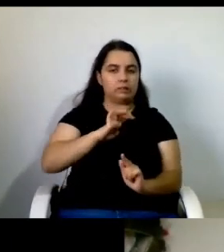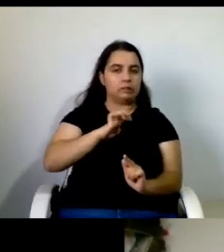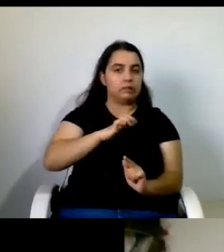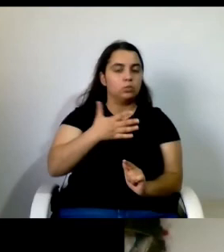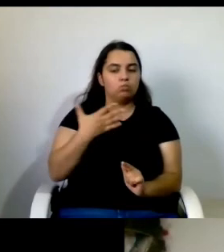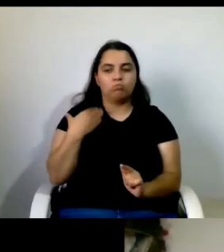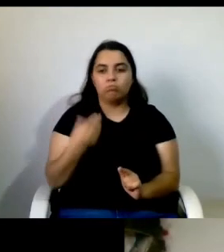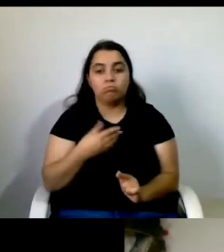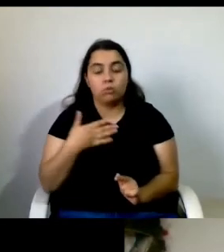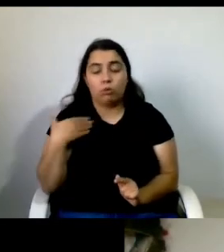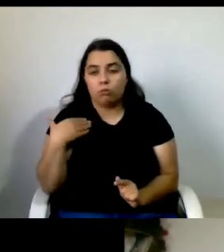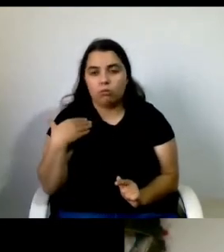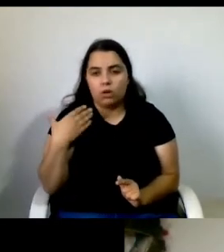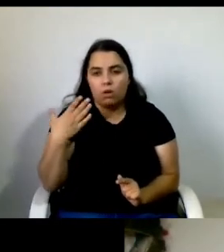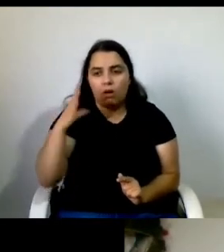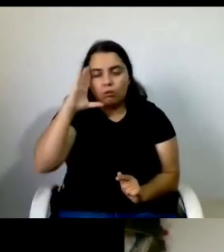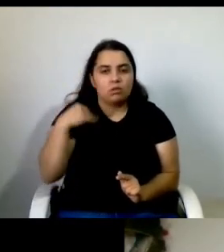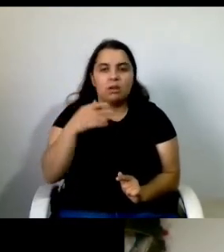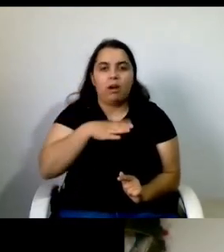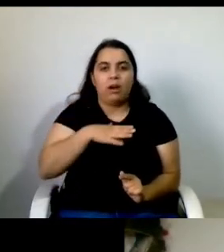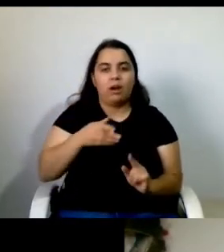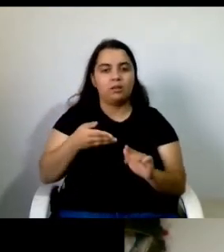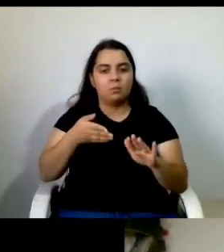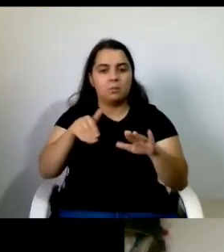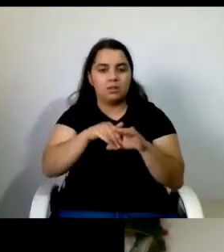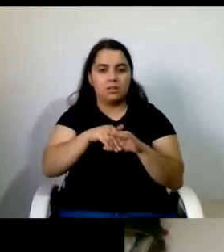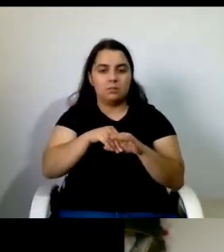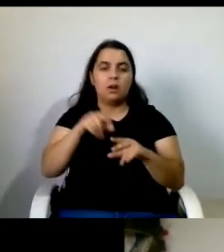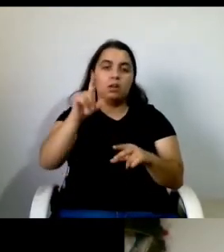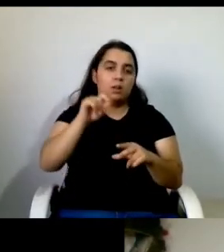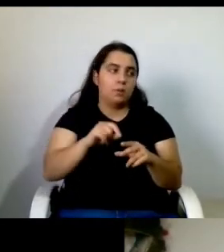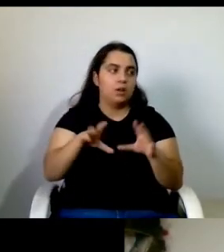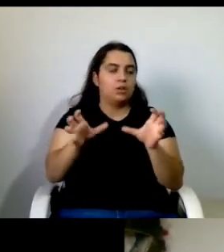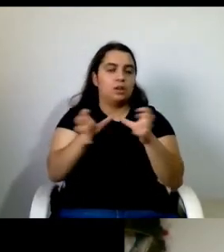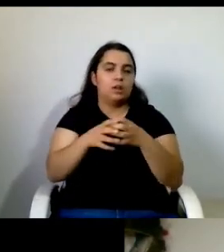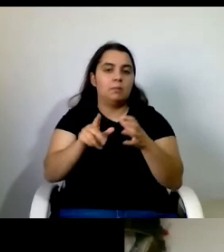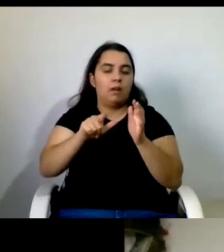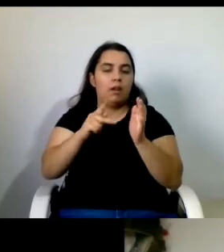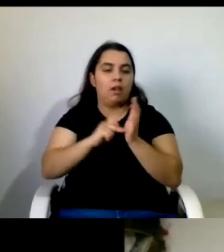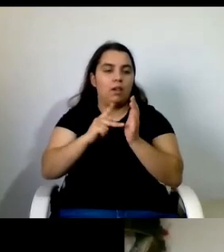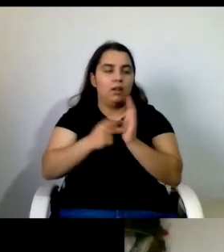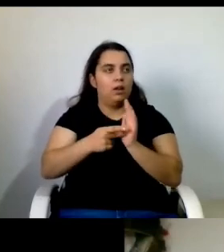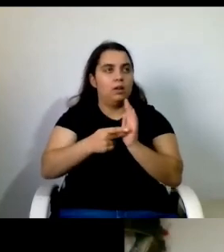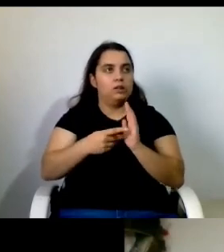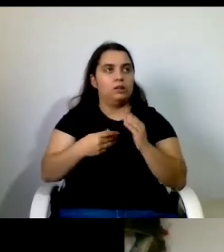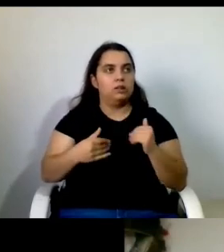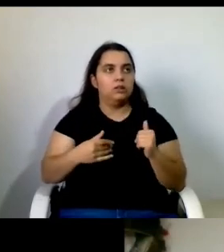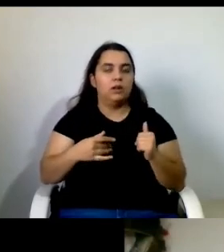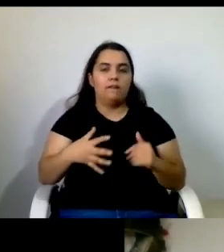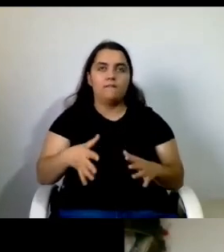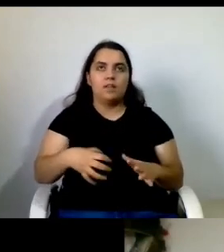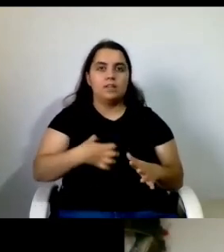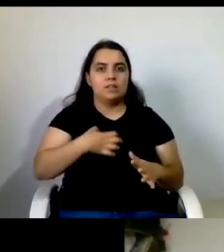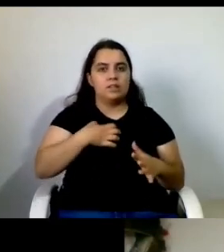assistentes pessoais as próprias equipas técnicas vivem muito esta ansiedade de saber o que vai ser a seguir se isto continua ou não